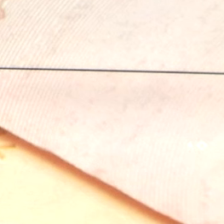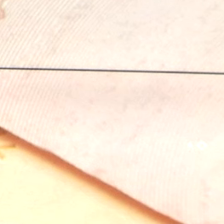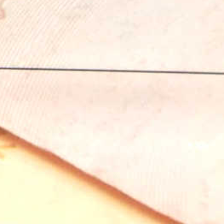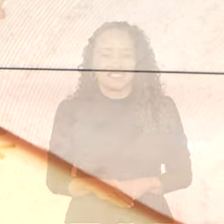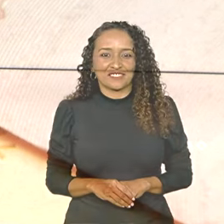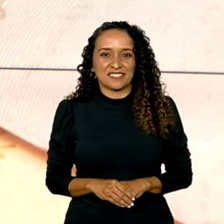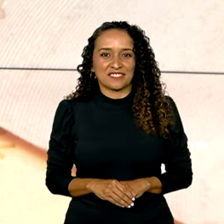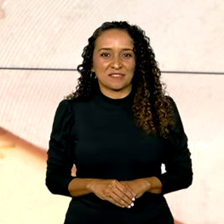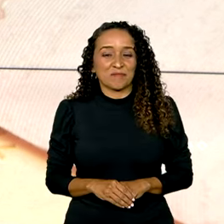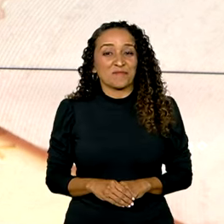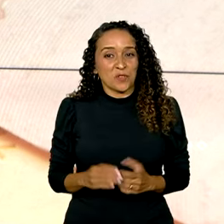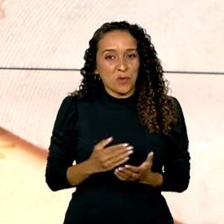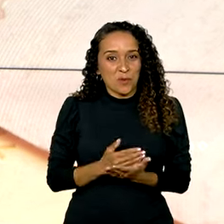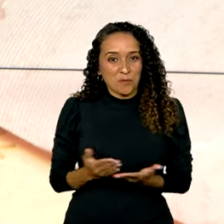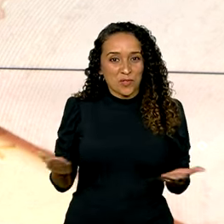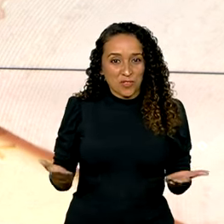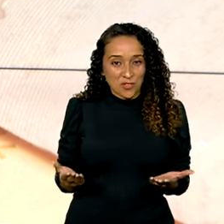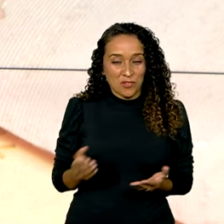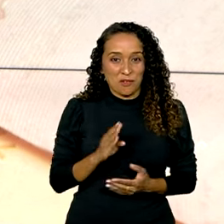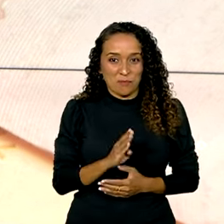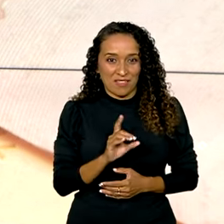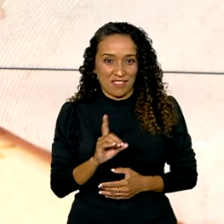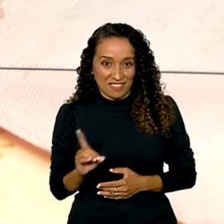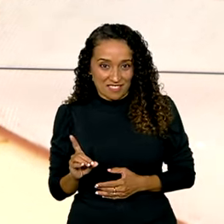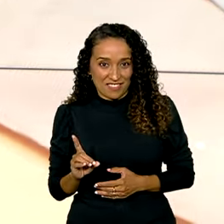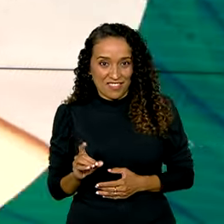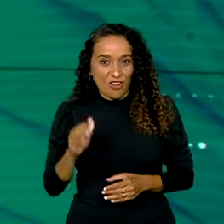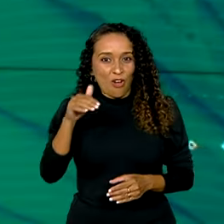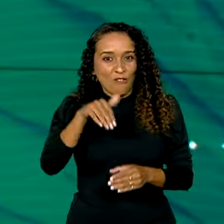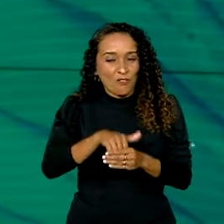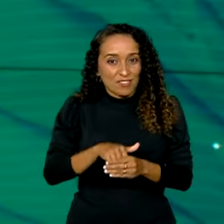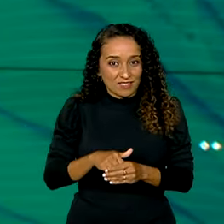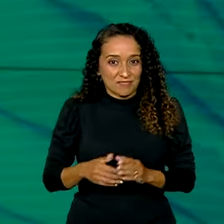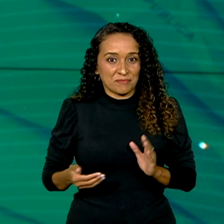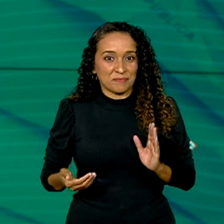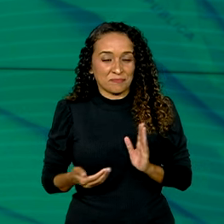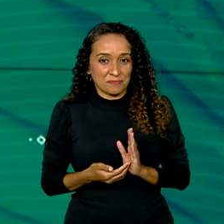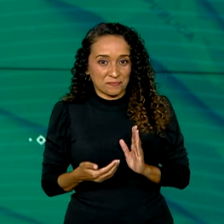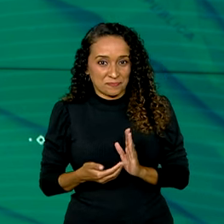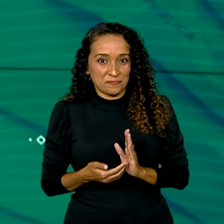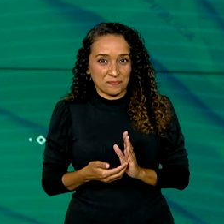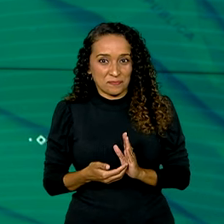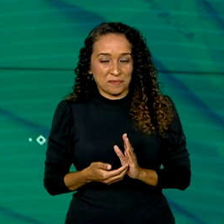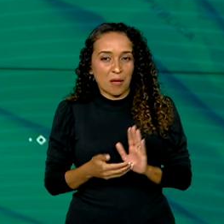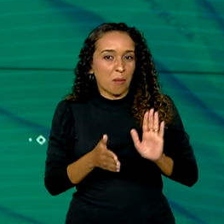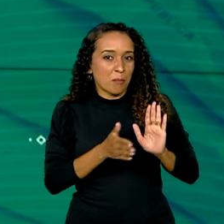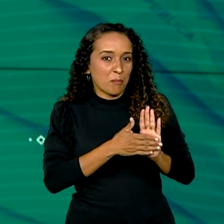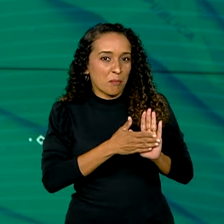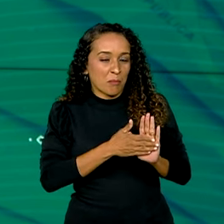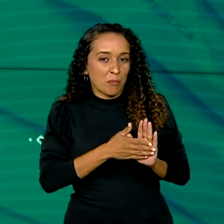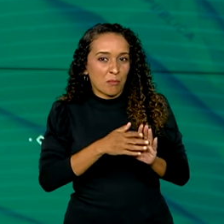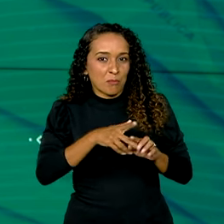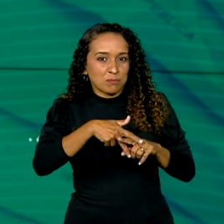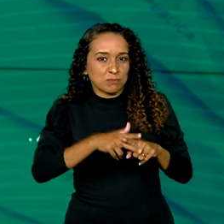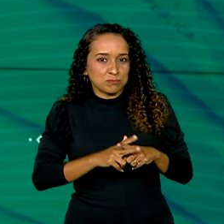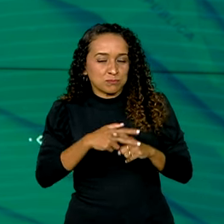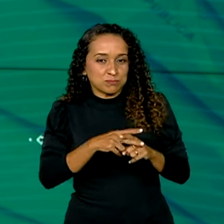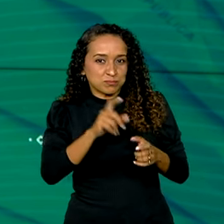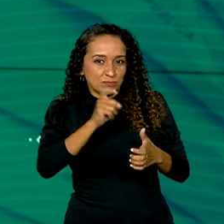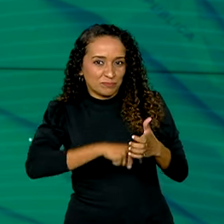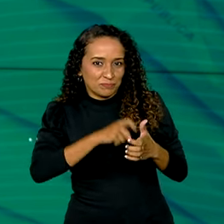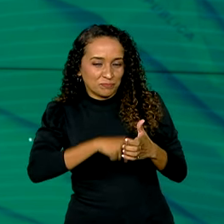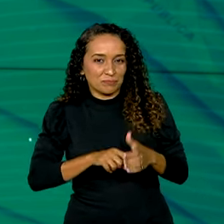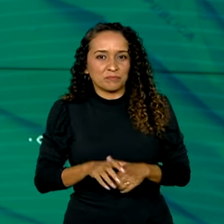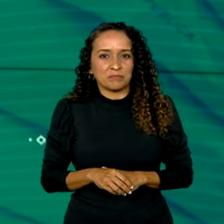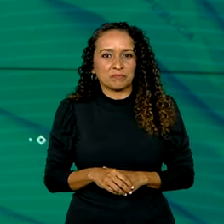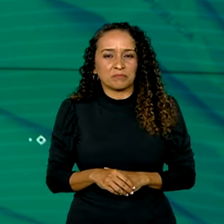E nós começamos esta edição do Brasil em Dia com a votação na Câmara dos Deputados da proposta de reforma tributária.